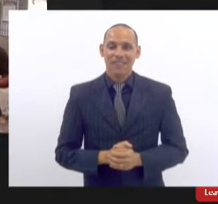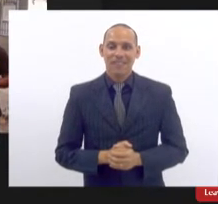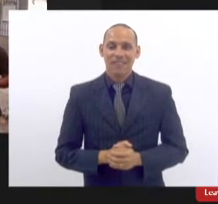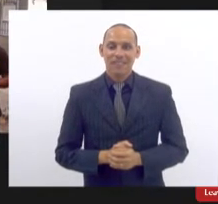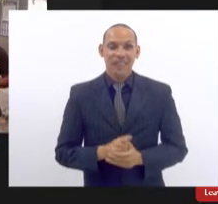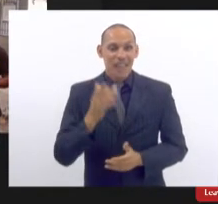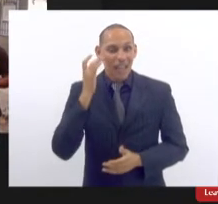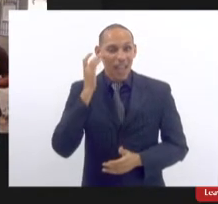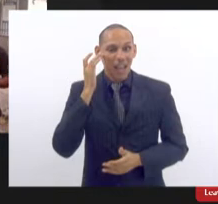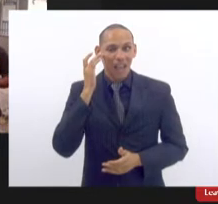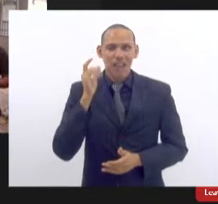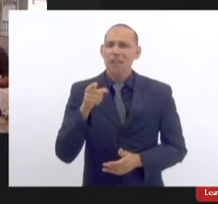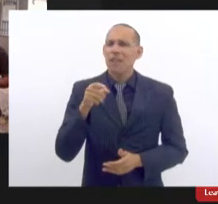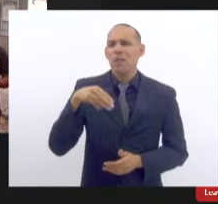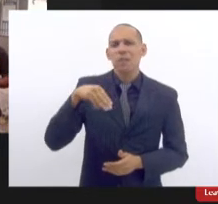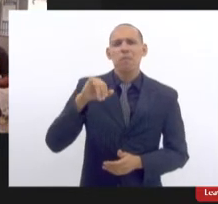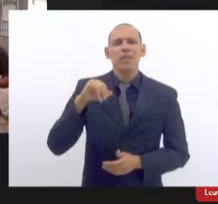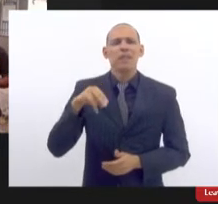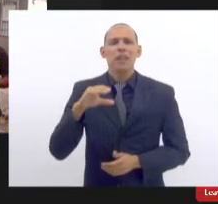Acho que o Mink está mudo.